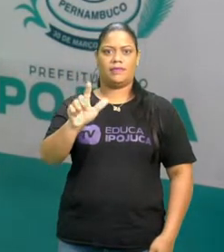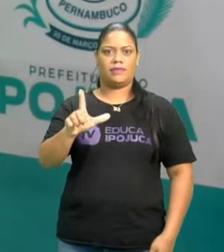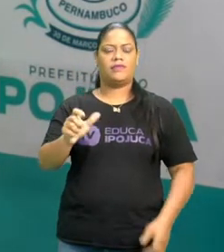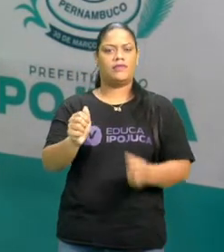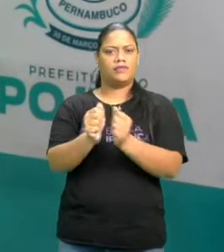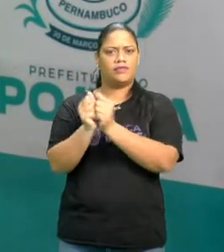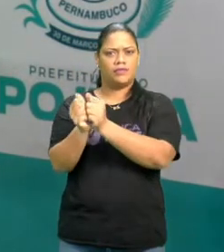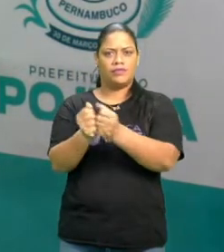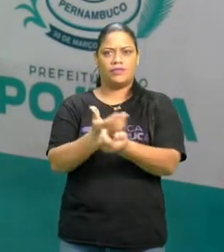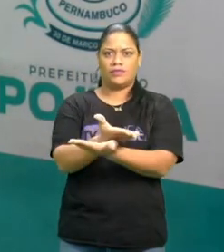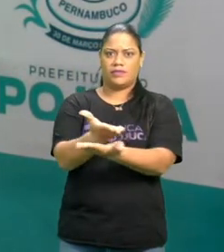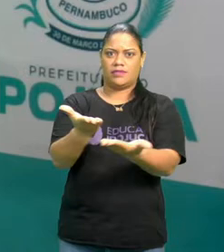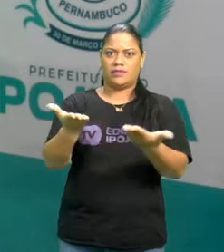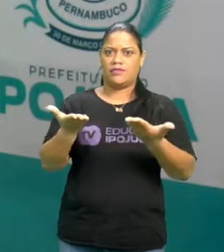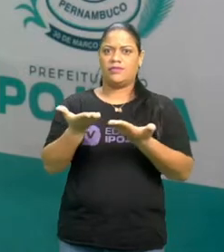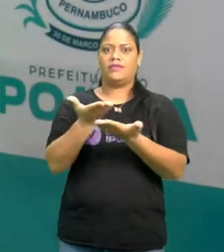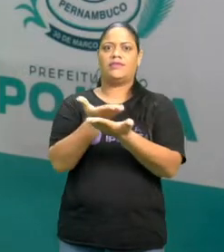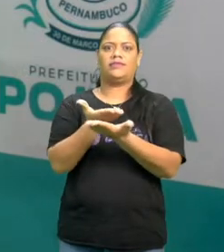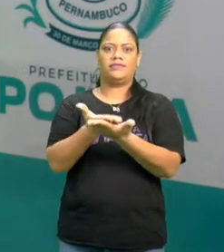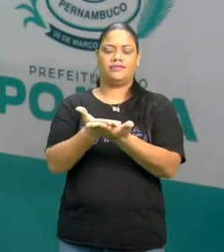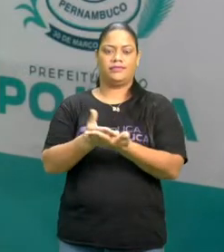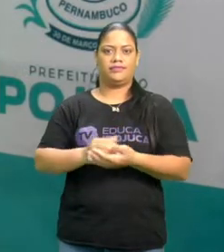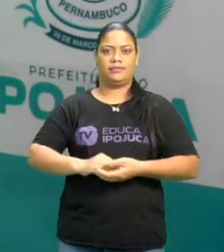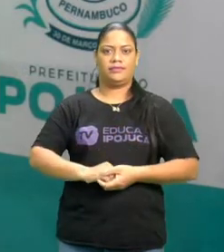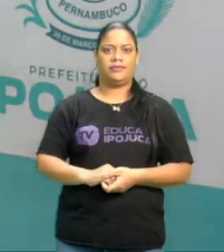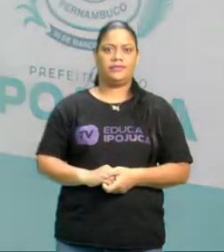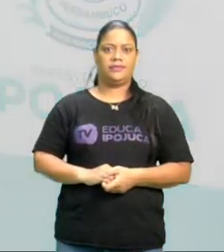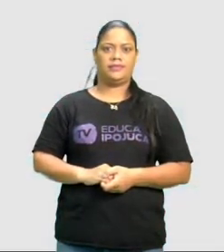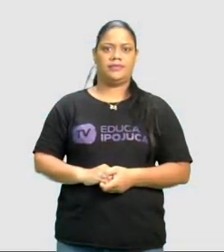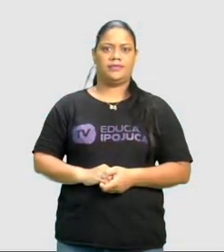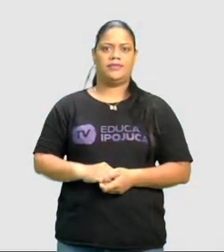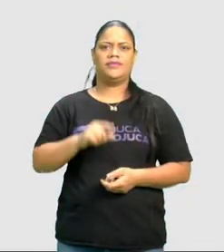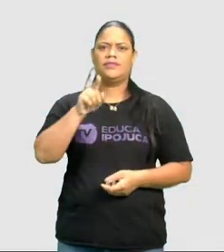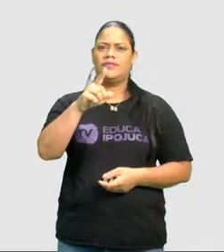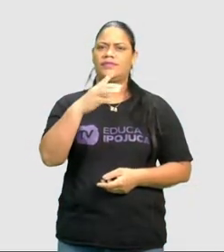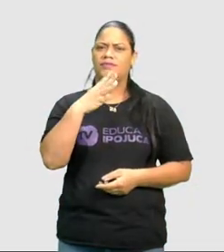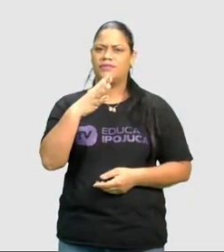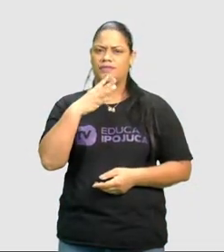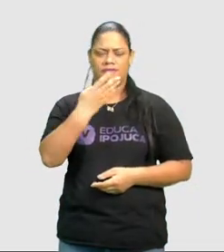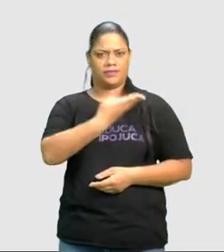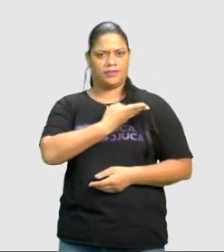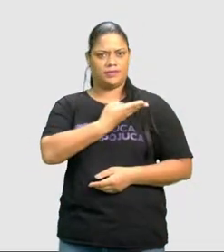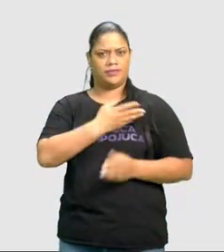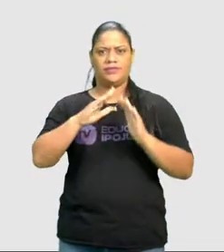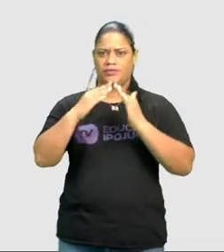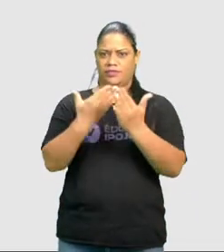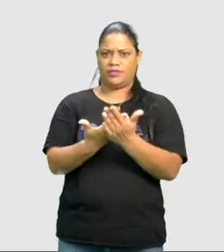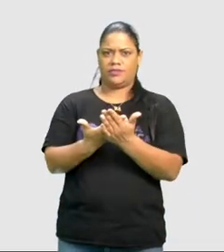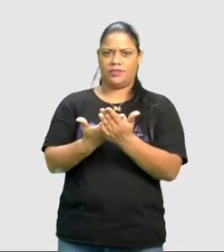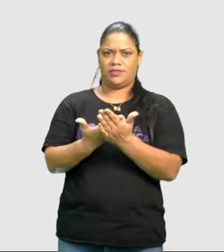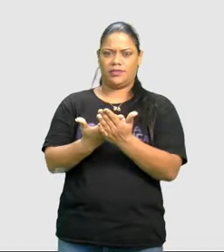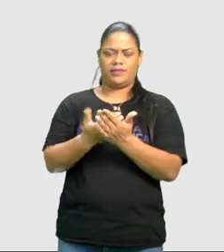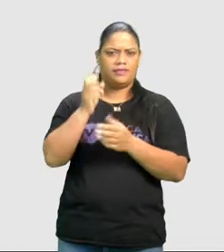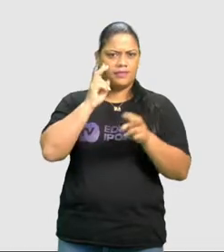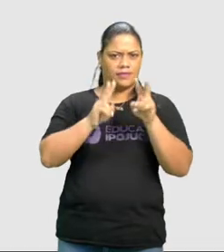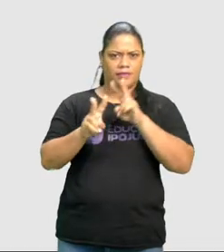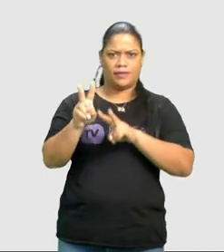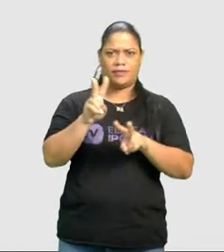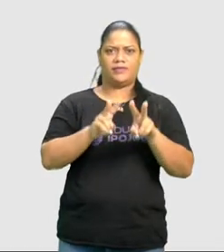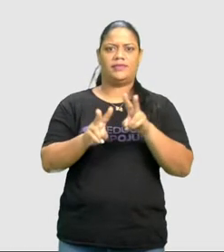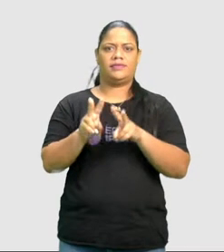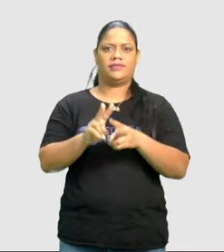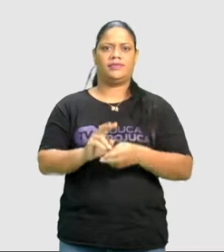vocês nesta aula. Ei, você conhece seus colegas da escola? Observe.